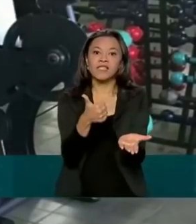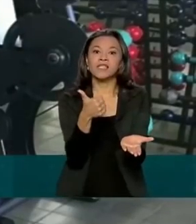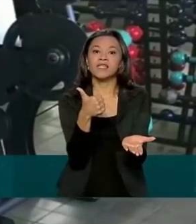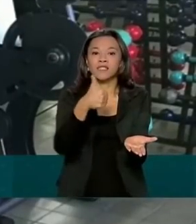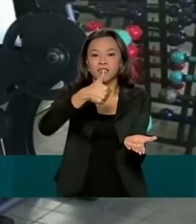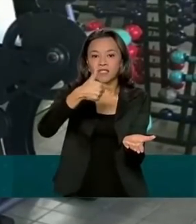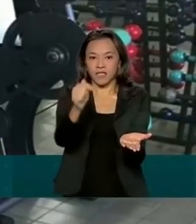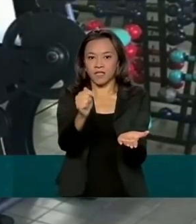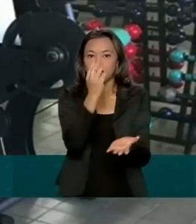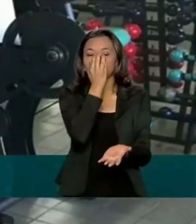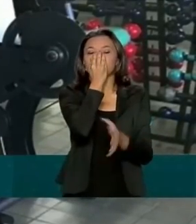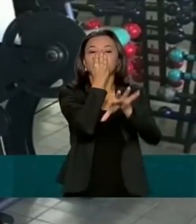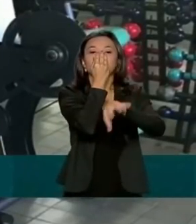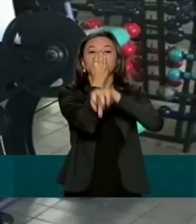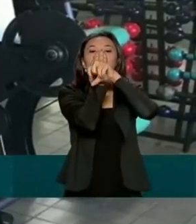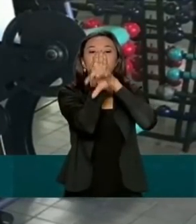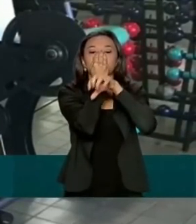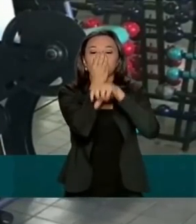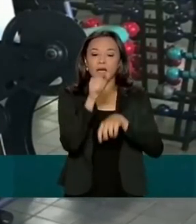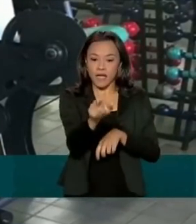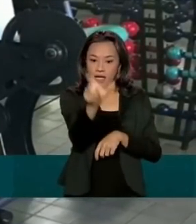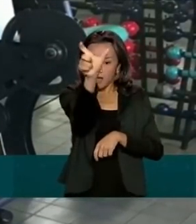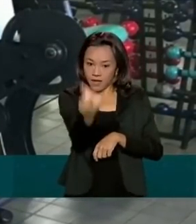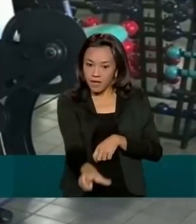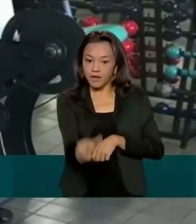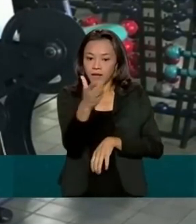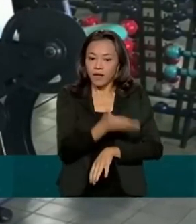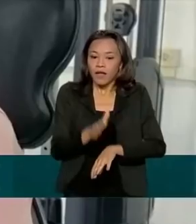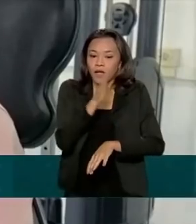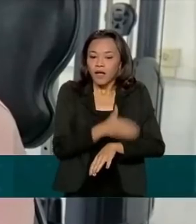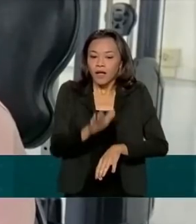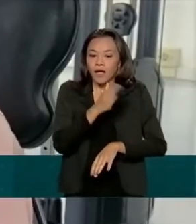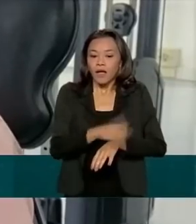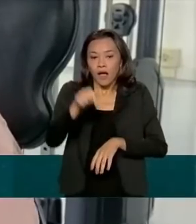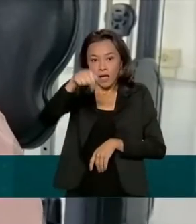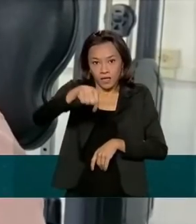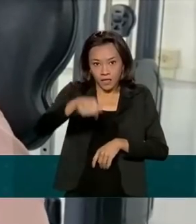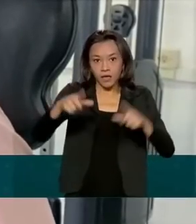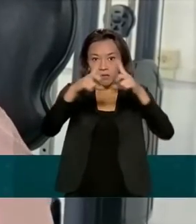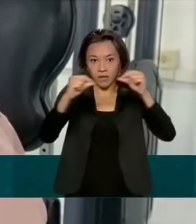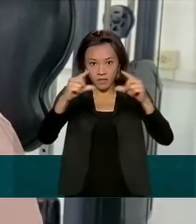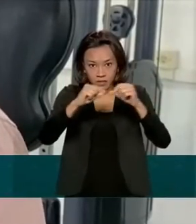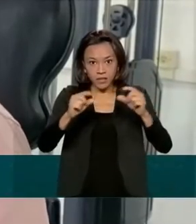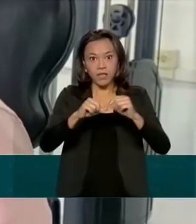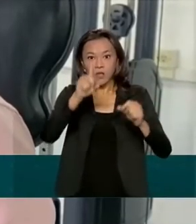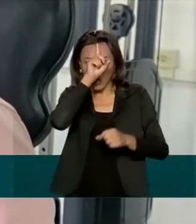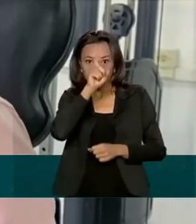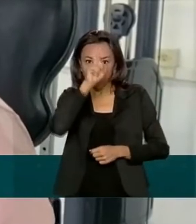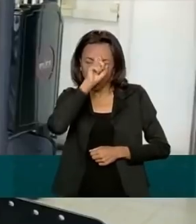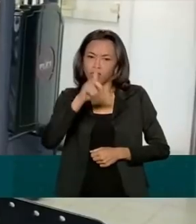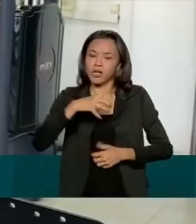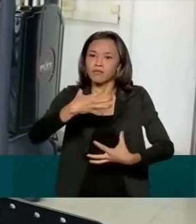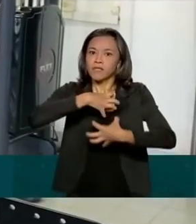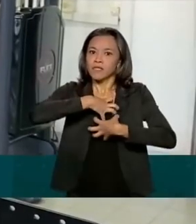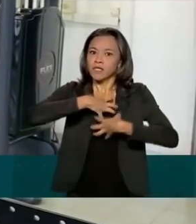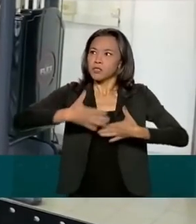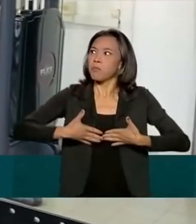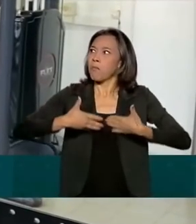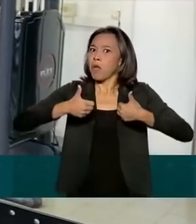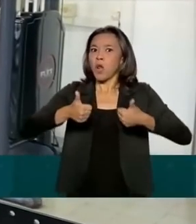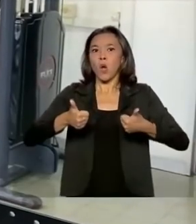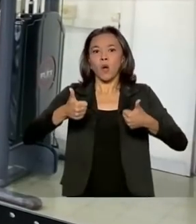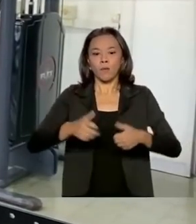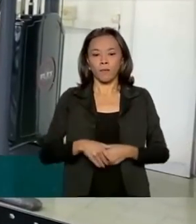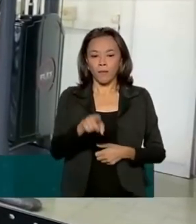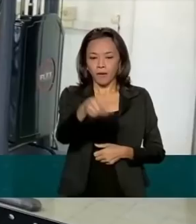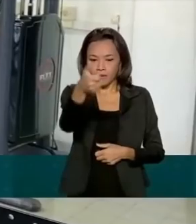Em reabilitação pulmonar no hospital, o Universitário de Brasília já sente os resultados do tratamento. Está melhorando